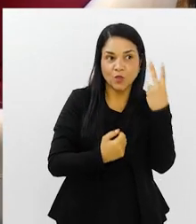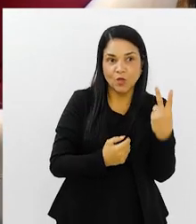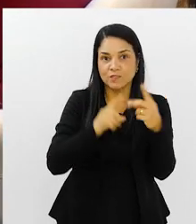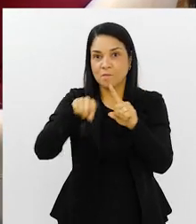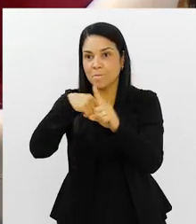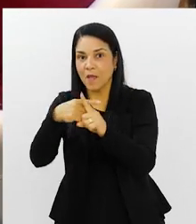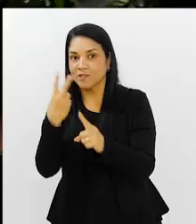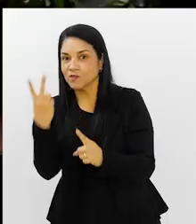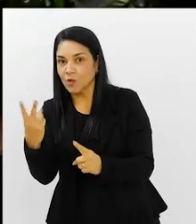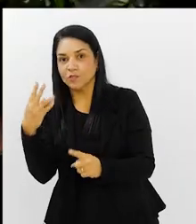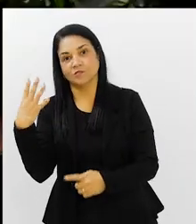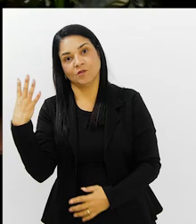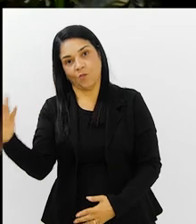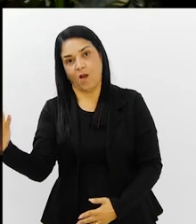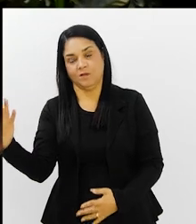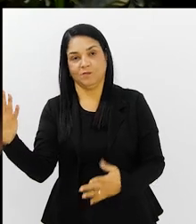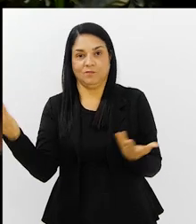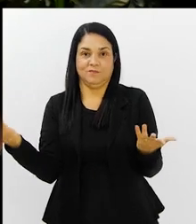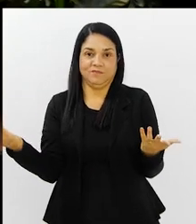presente momento, são quatro.